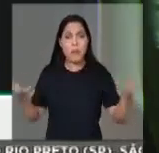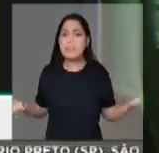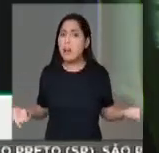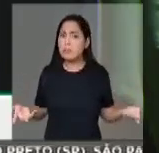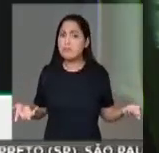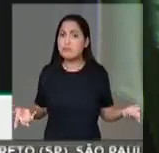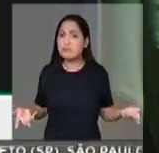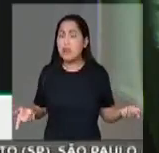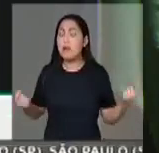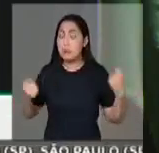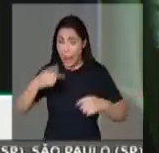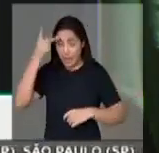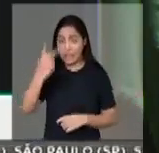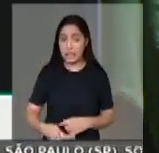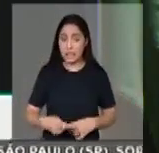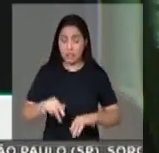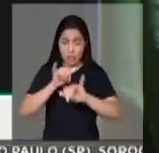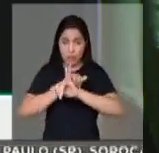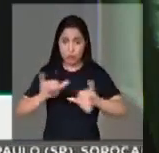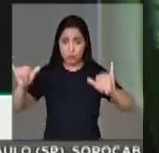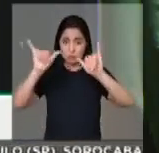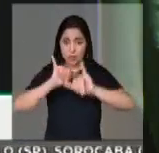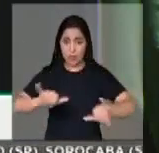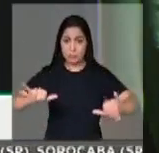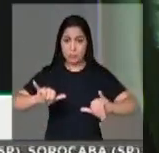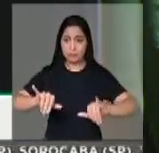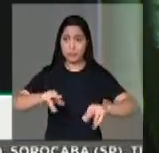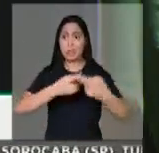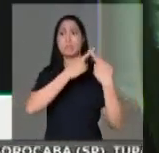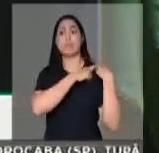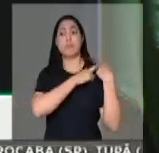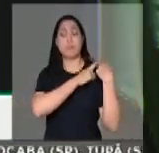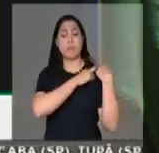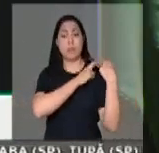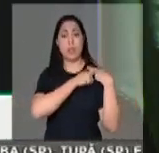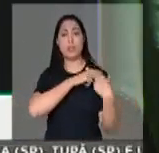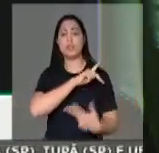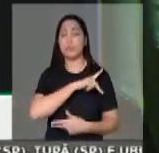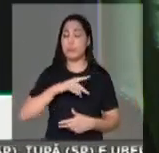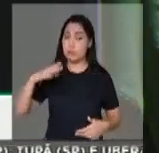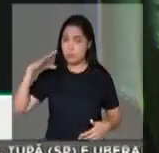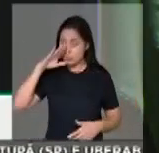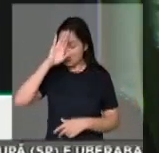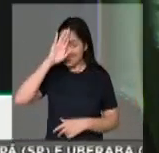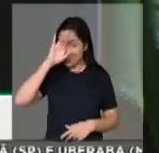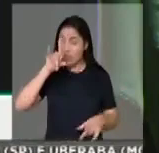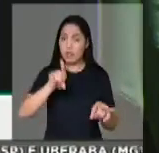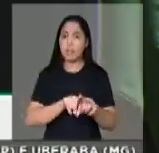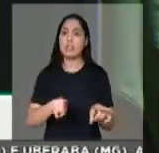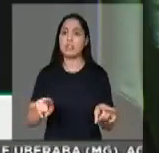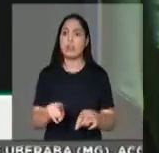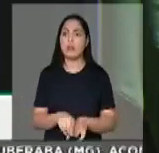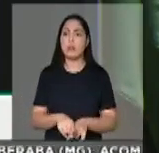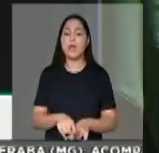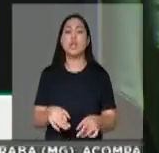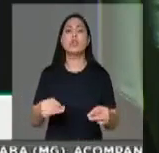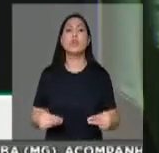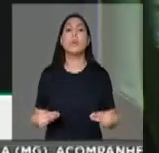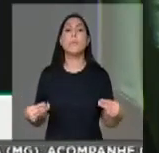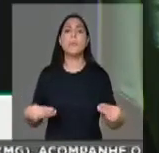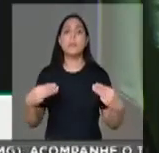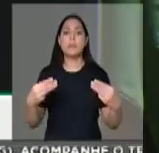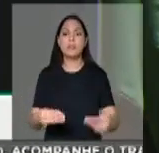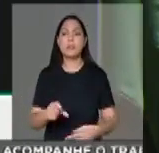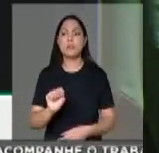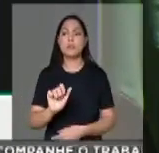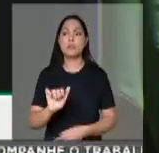Então, quero aqui falar da responsabilidade do presidente Bolsonaro e do ministro Salles, ministro do Meio Ambiente, que é filiado ao Partido